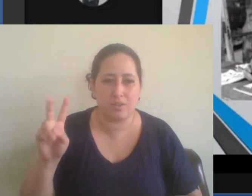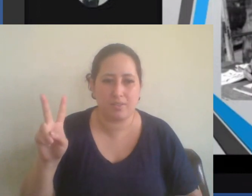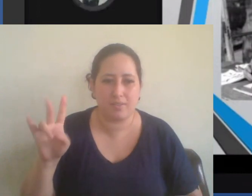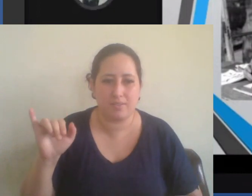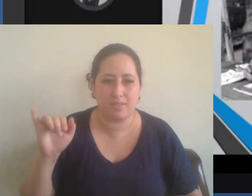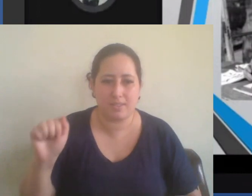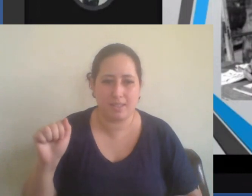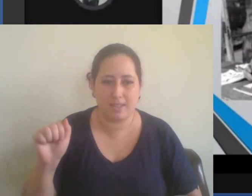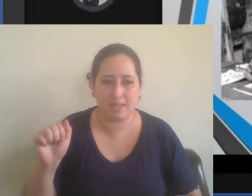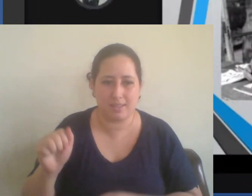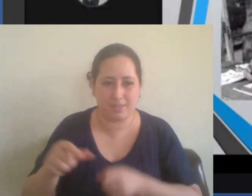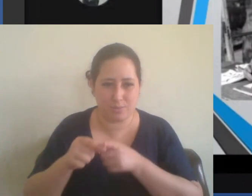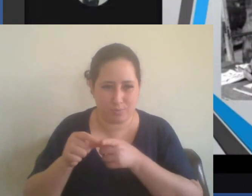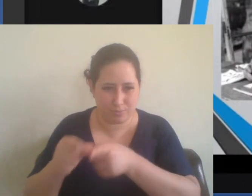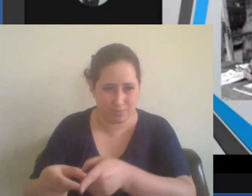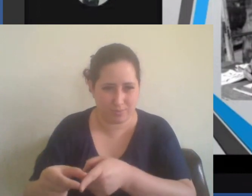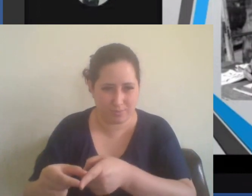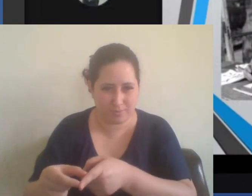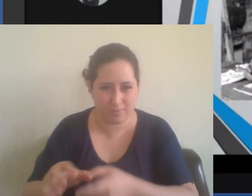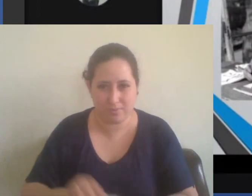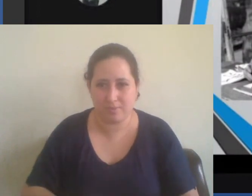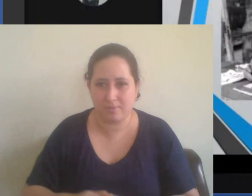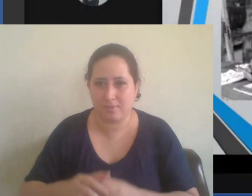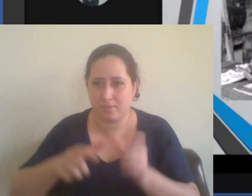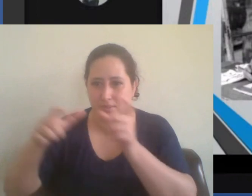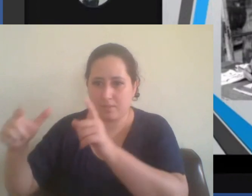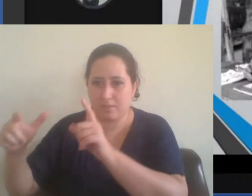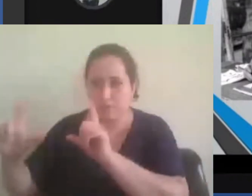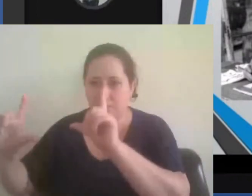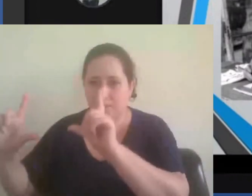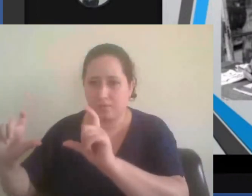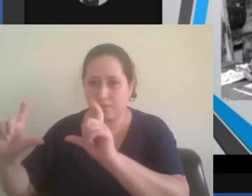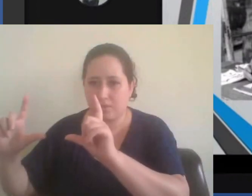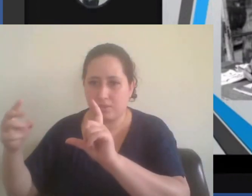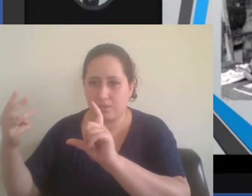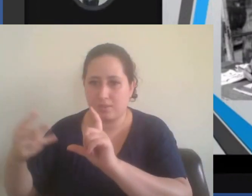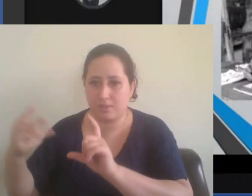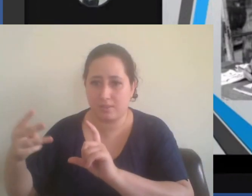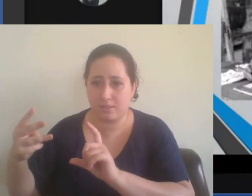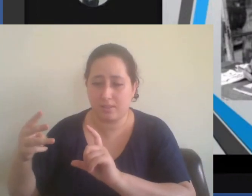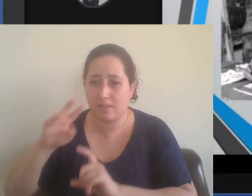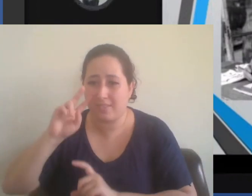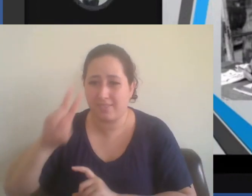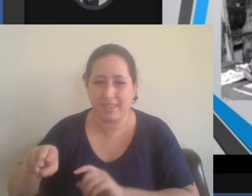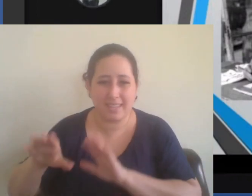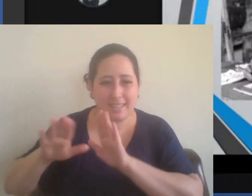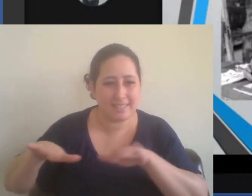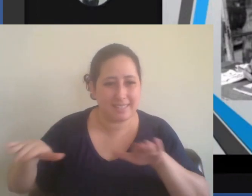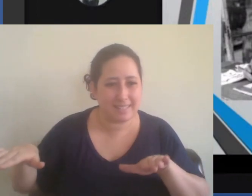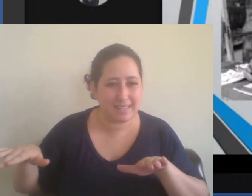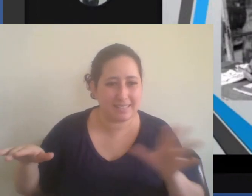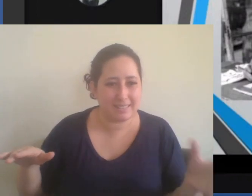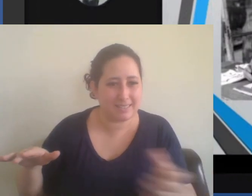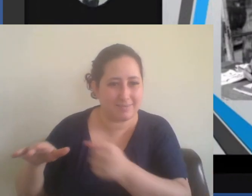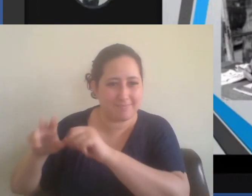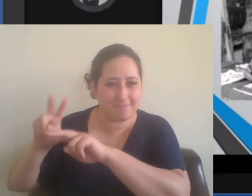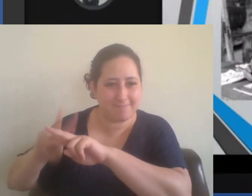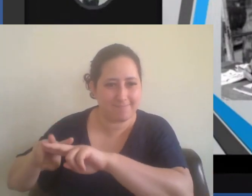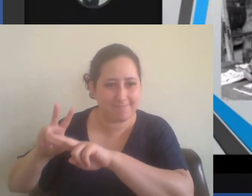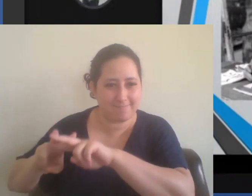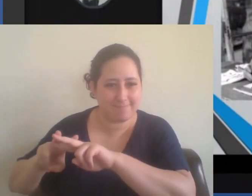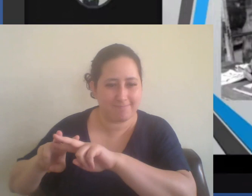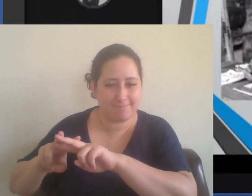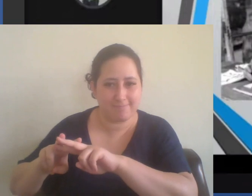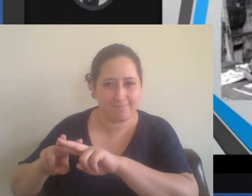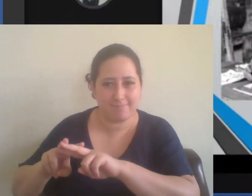e a terceira foto uma imagem de crianças prisioneiras do